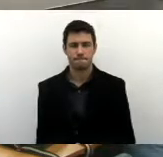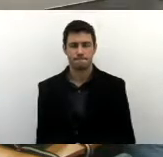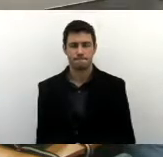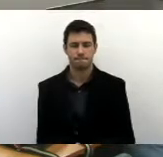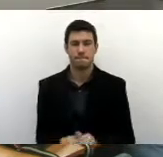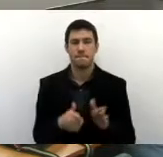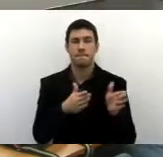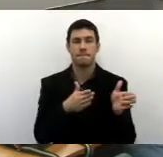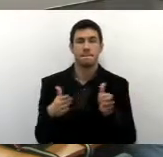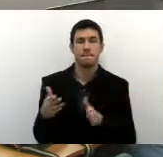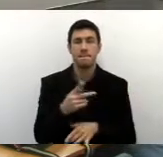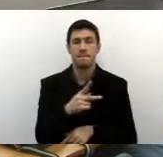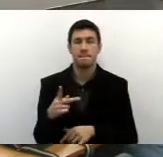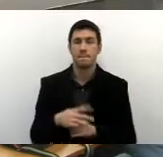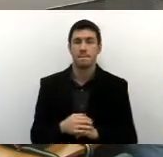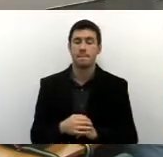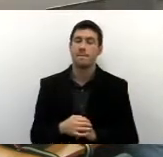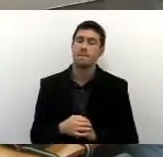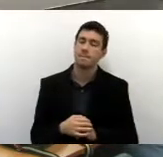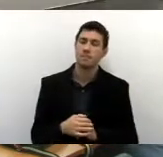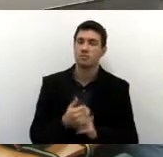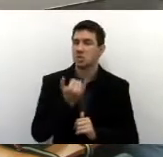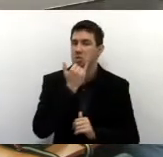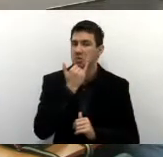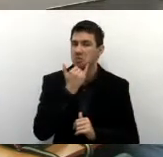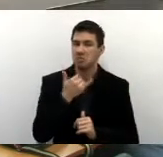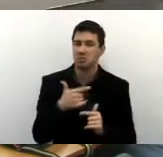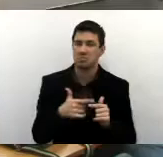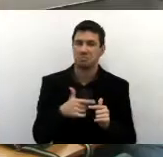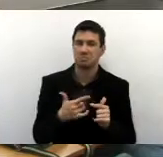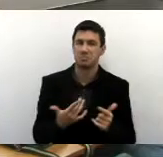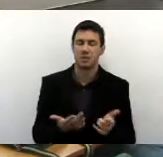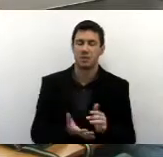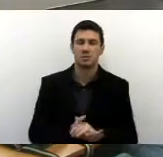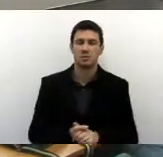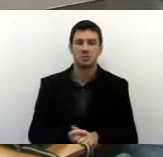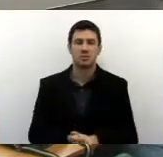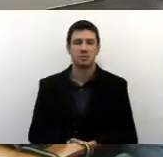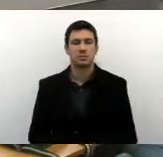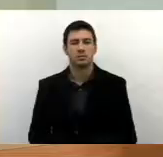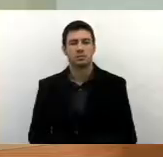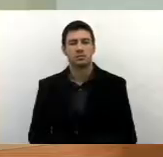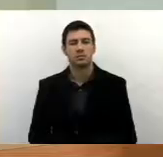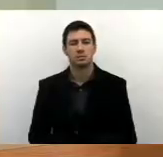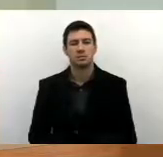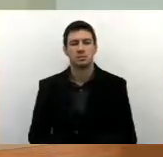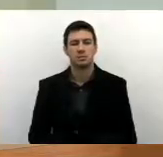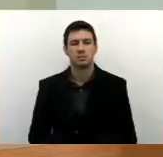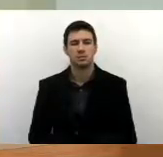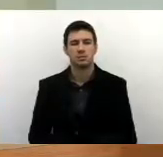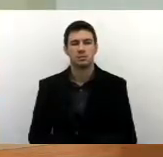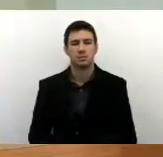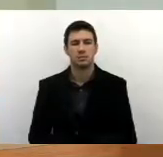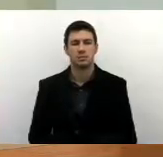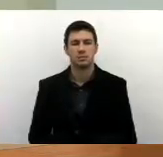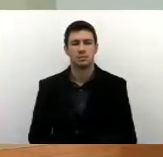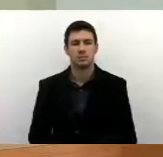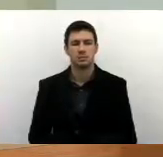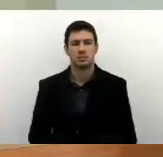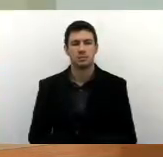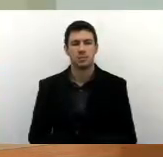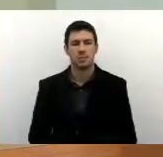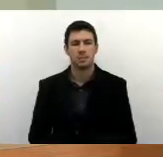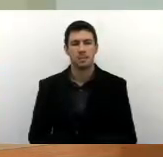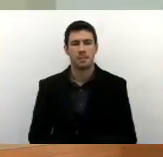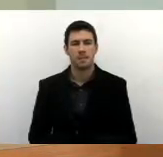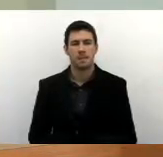Pela hora, senhor presidente. Desculpa, senhor presidente. perturbar o pouquinho. Outro serviço de terceiro, que responde, não. Por isso que não está no seu nome? Não, mas não é, não. Não é.